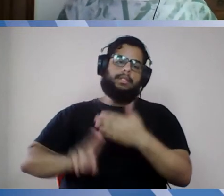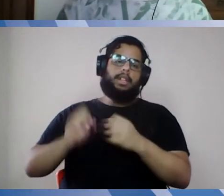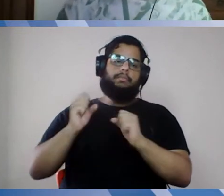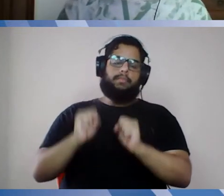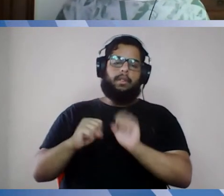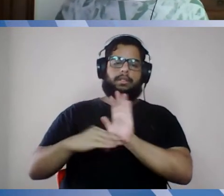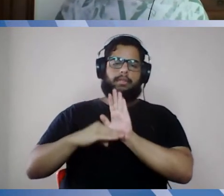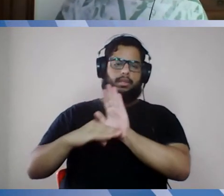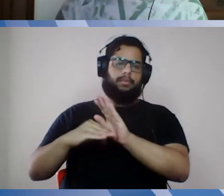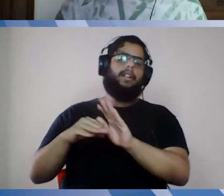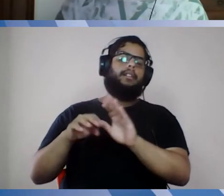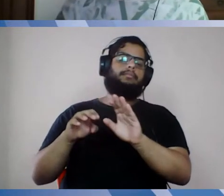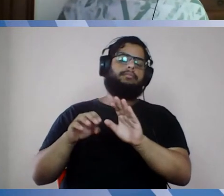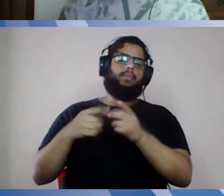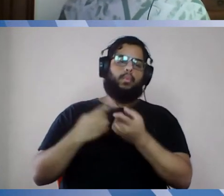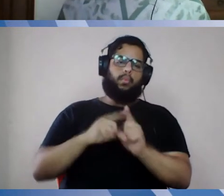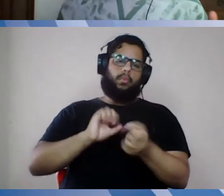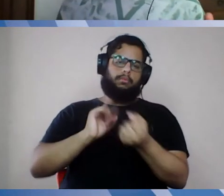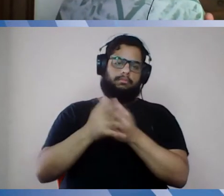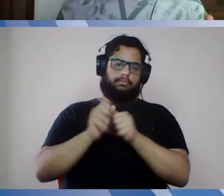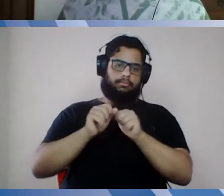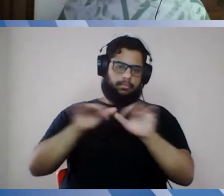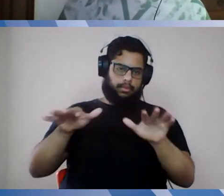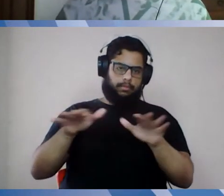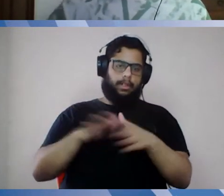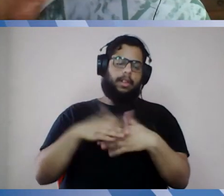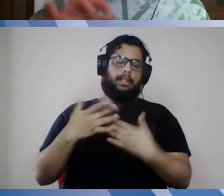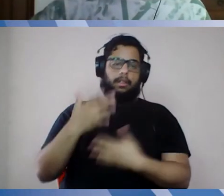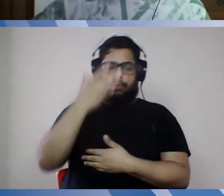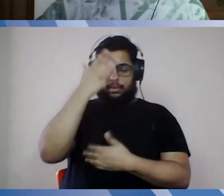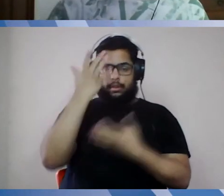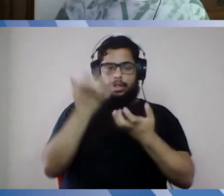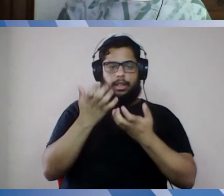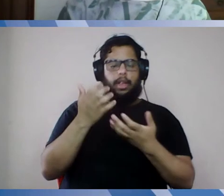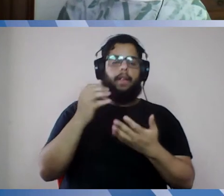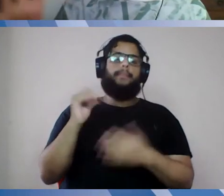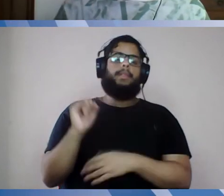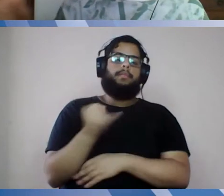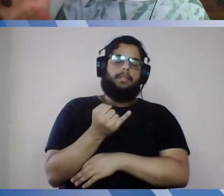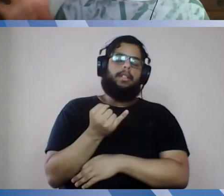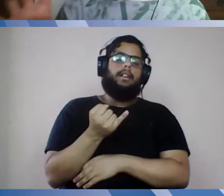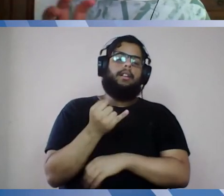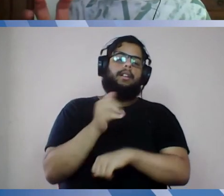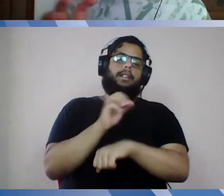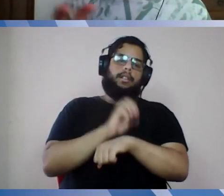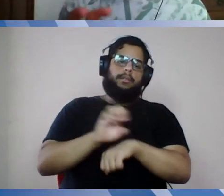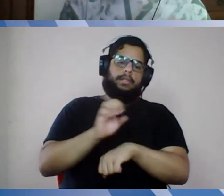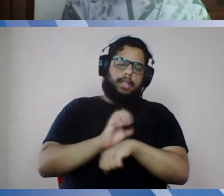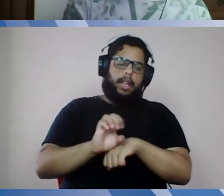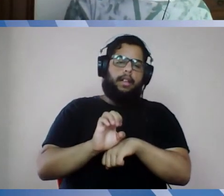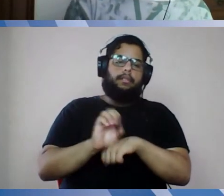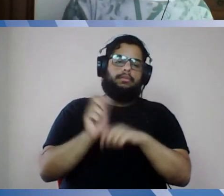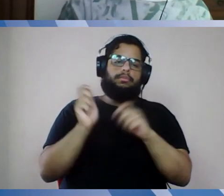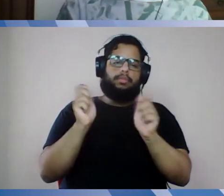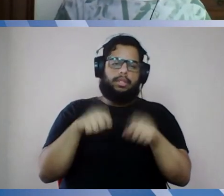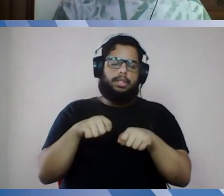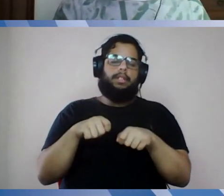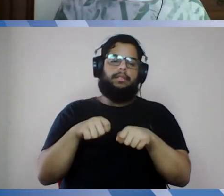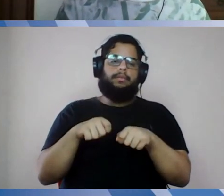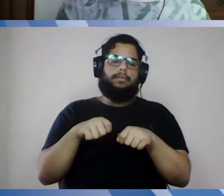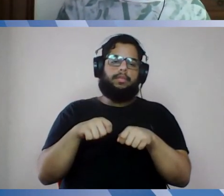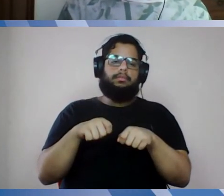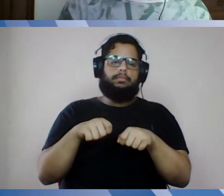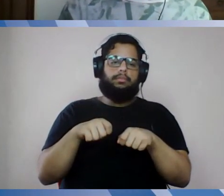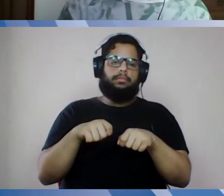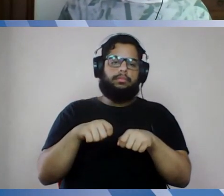campo ajudar a combater a pandemia, então, quem quiser aproveitar estágios para fazer isso, tem uma possibilidade para fazer isso dentro